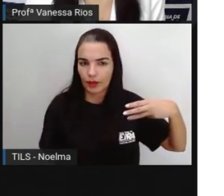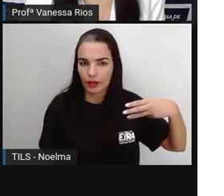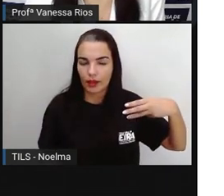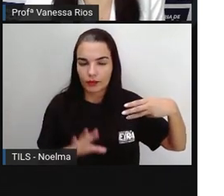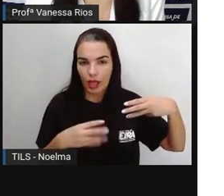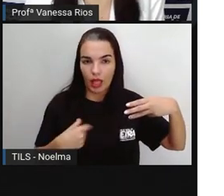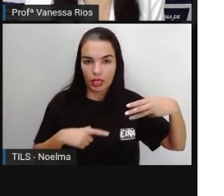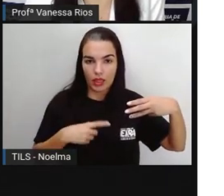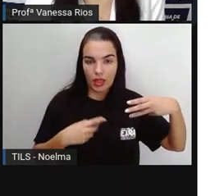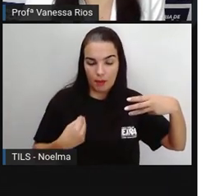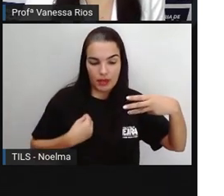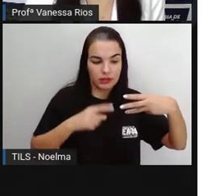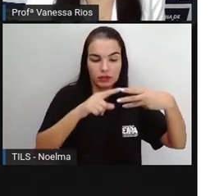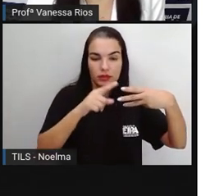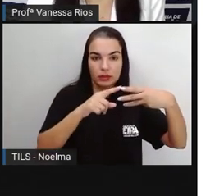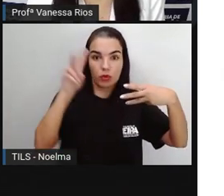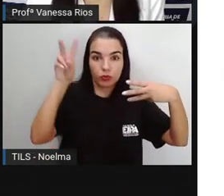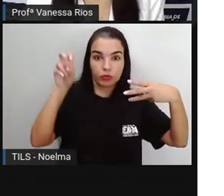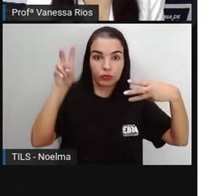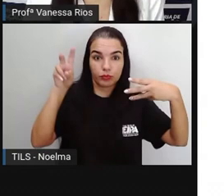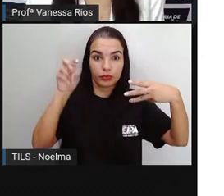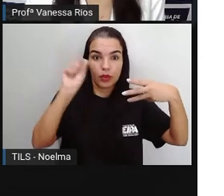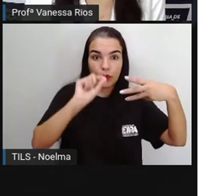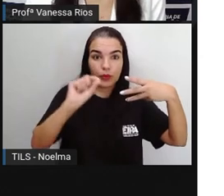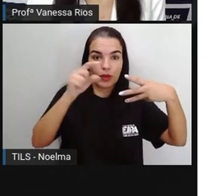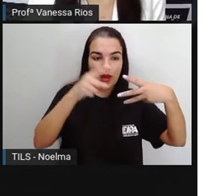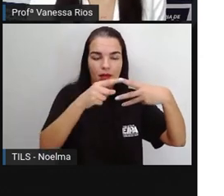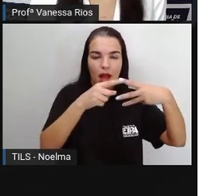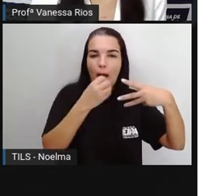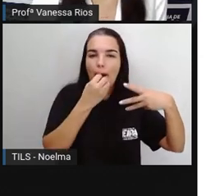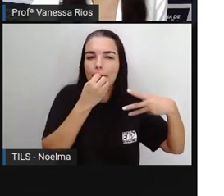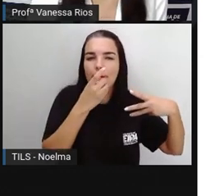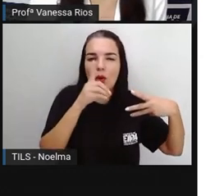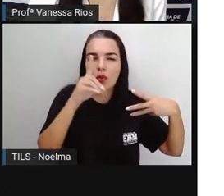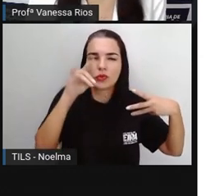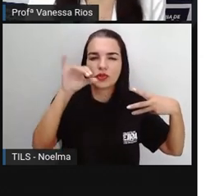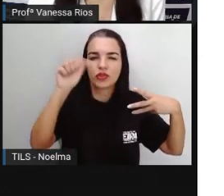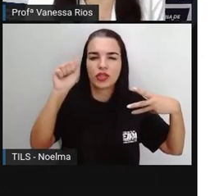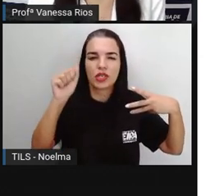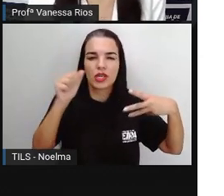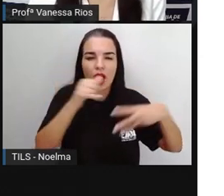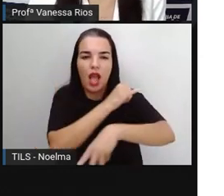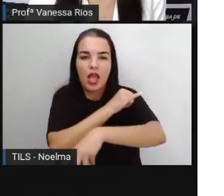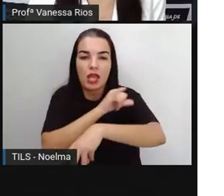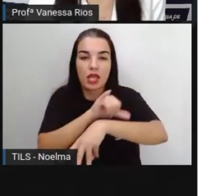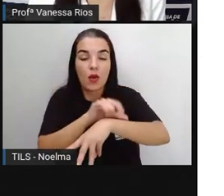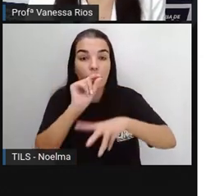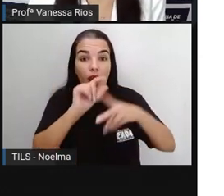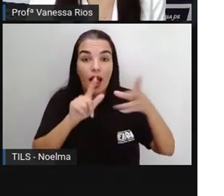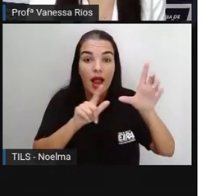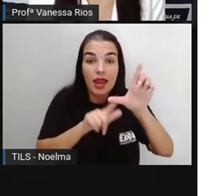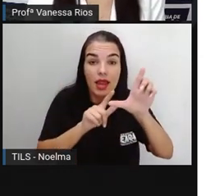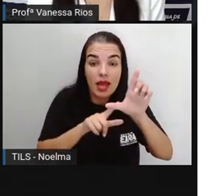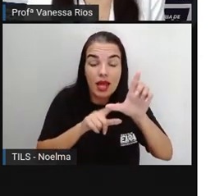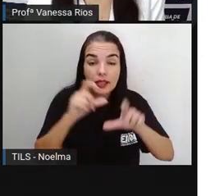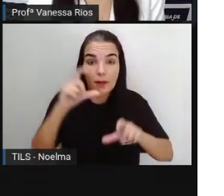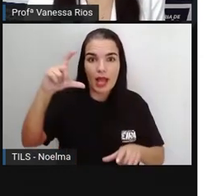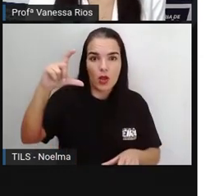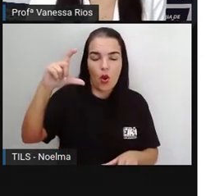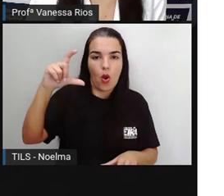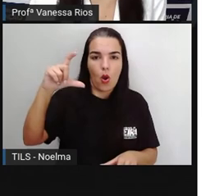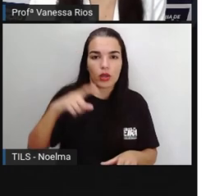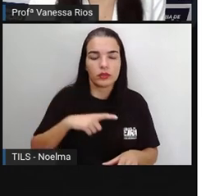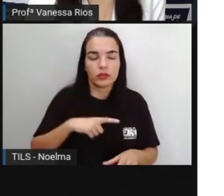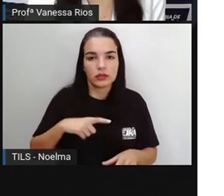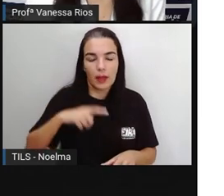aqui a presença do título e também do subtítulo, que normalmente aí aparecem letras diferentes, letras maiores